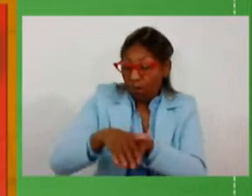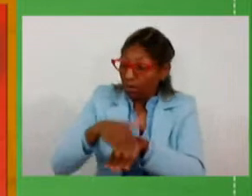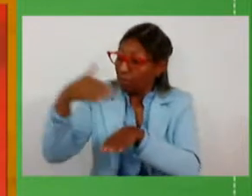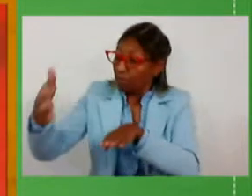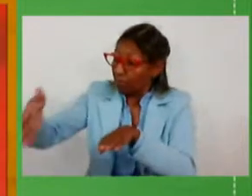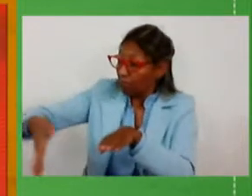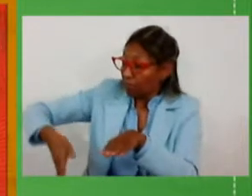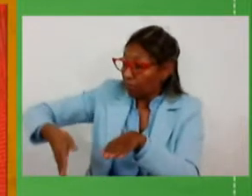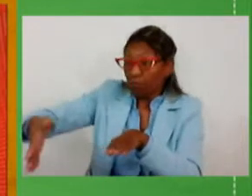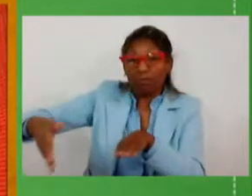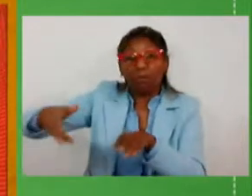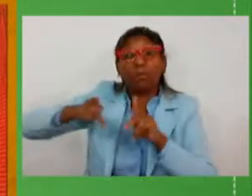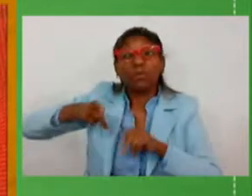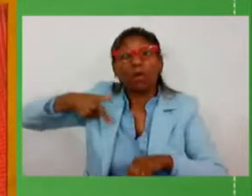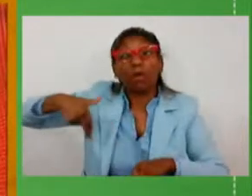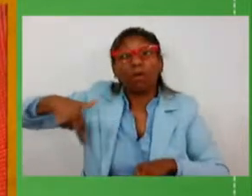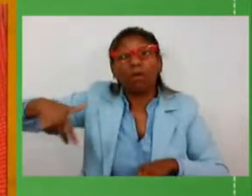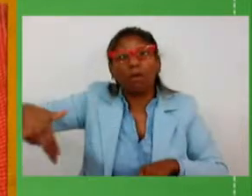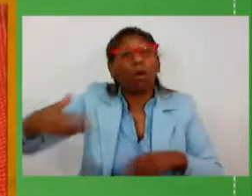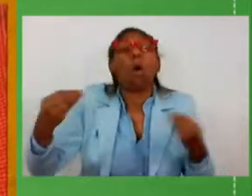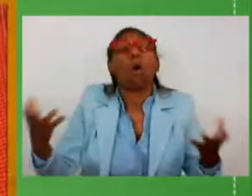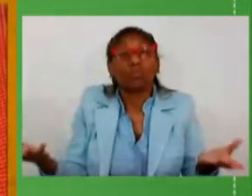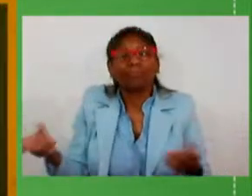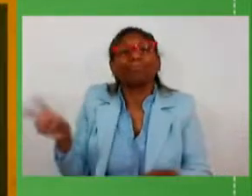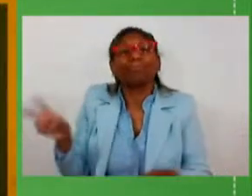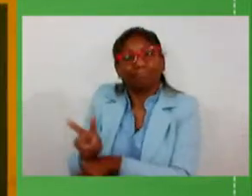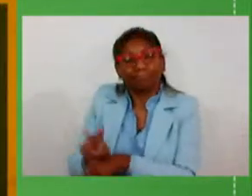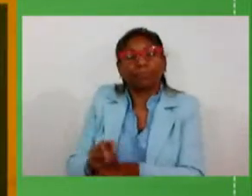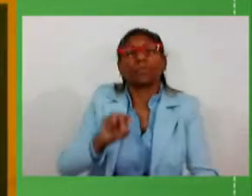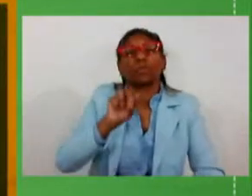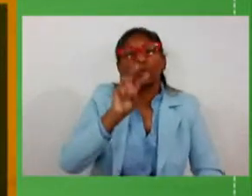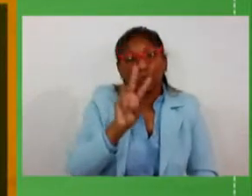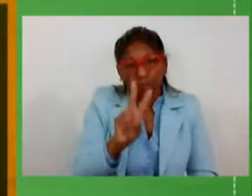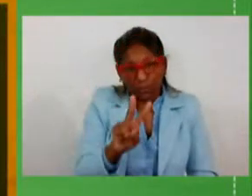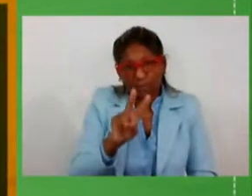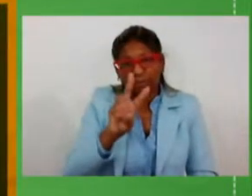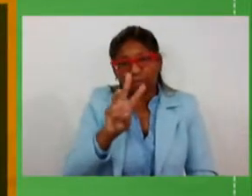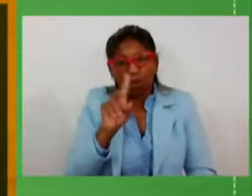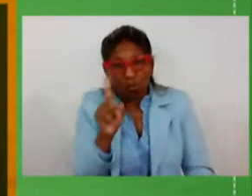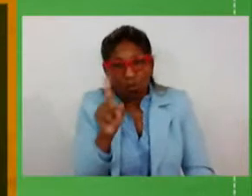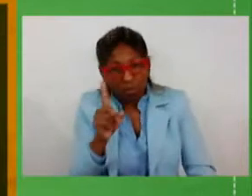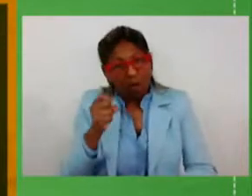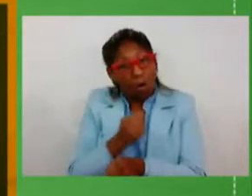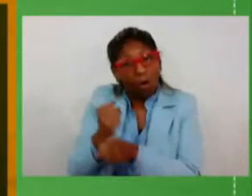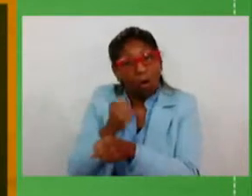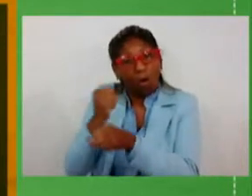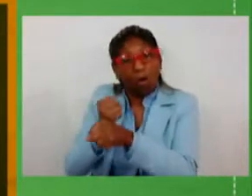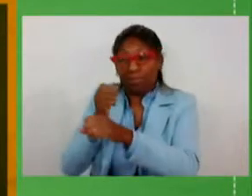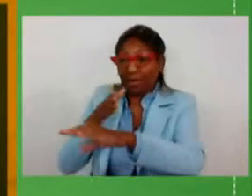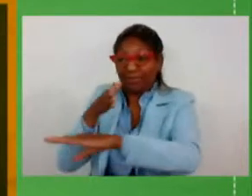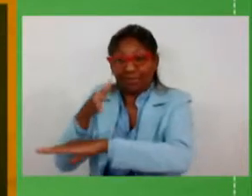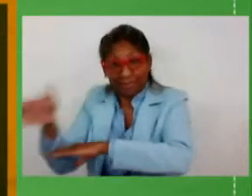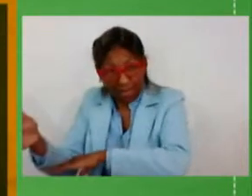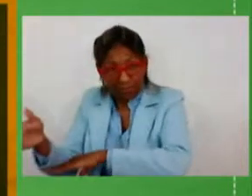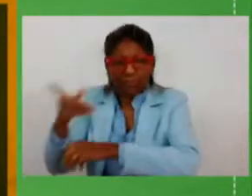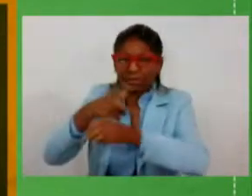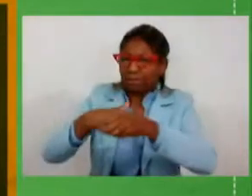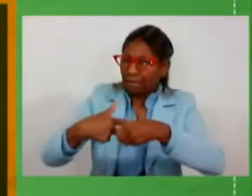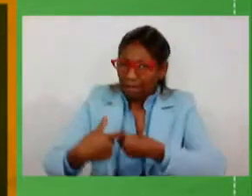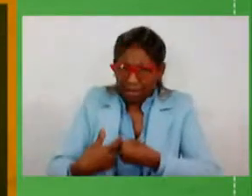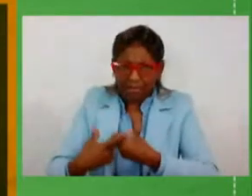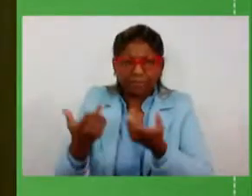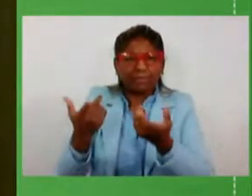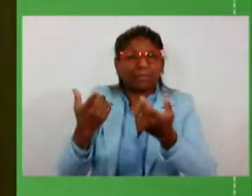trafega, e 831 obras de adequações em acessos a municípios, acessos a